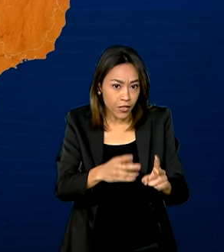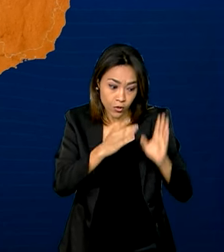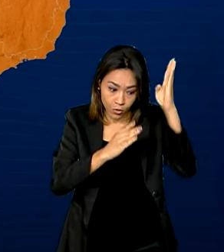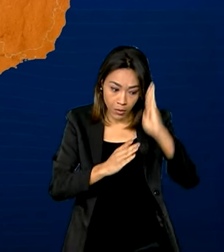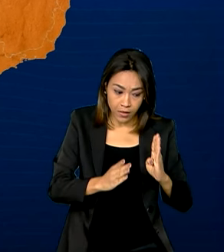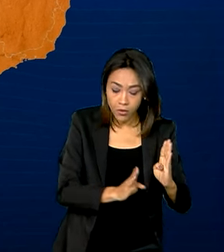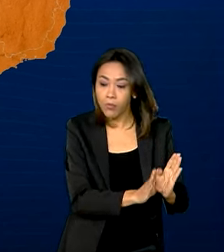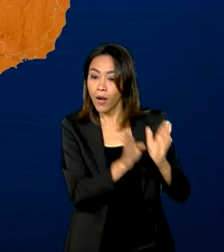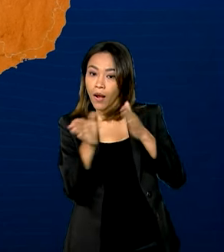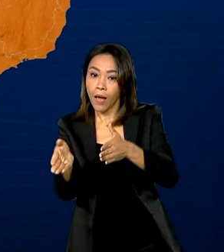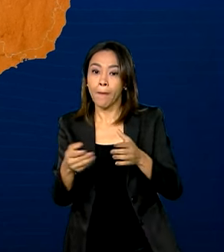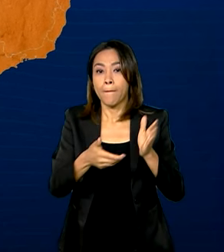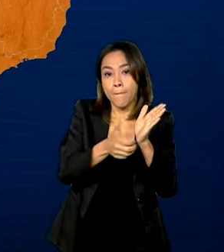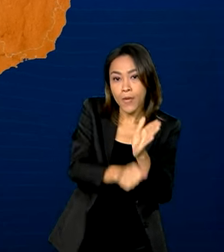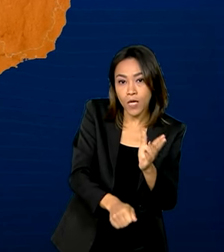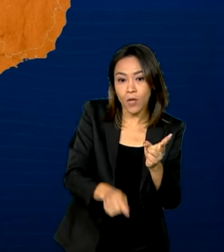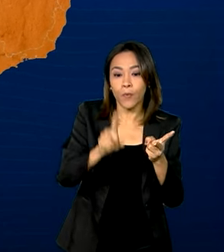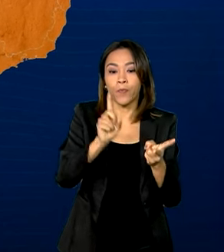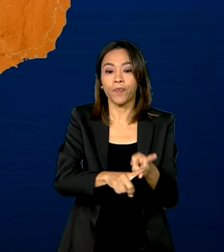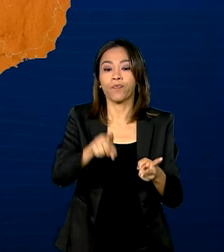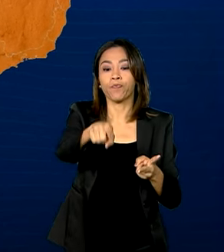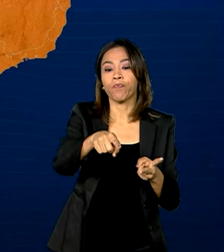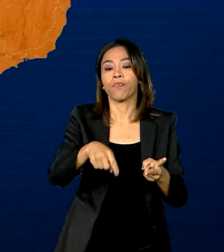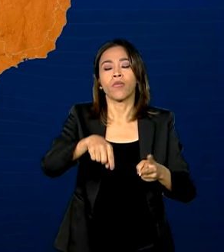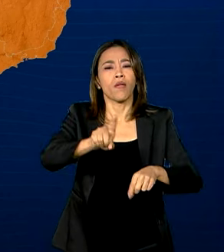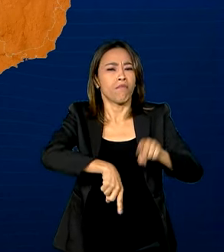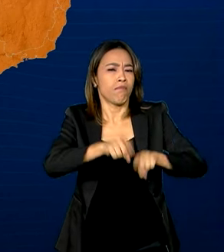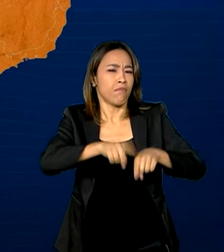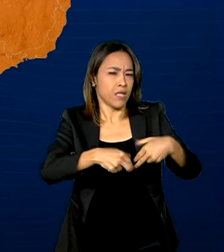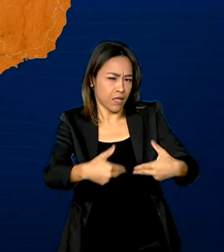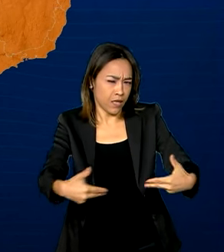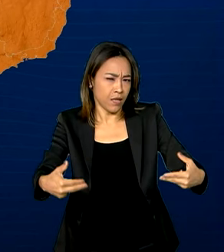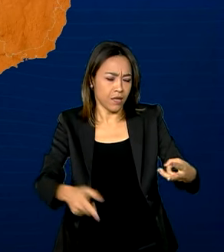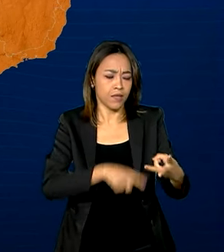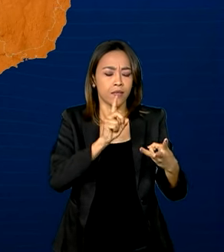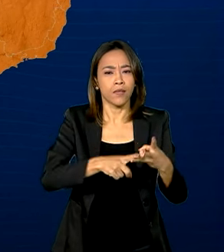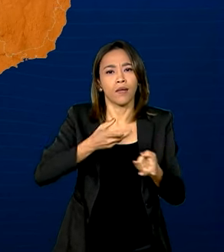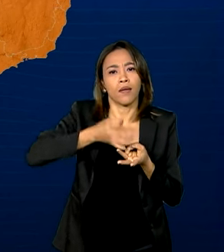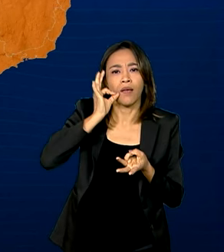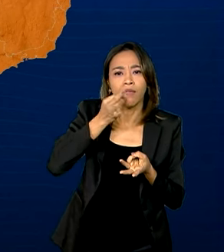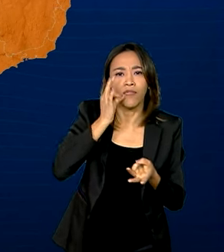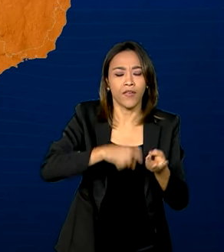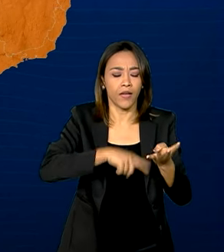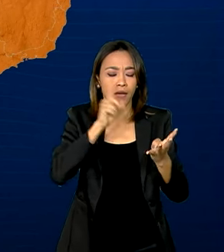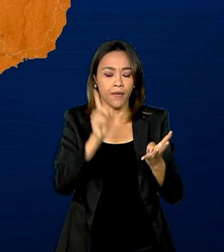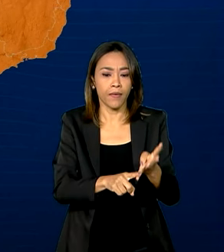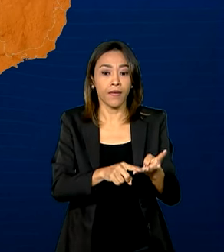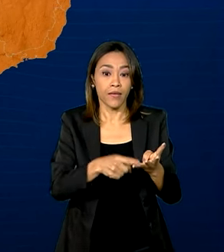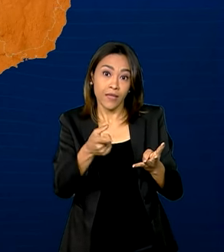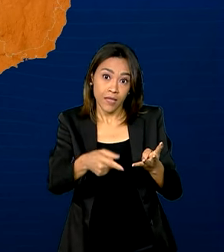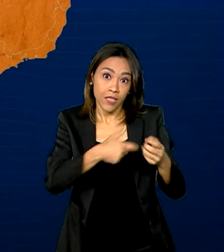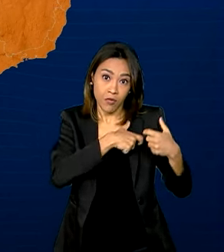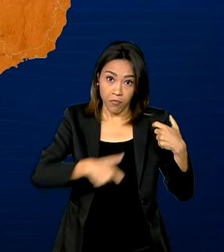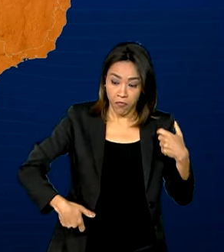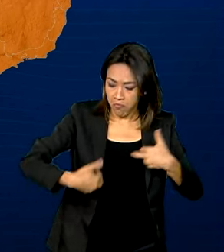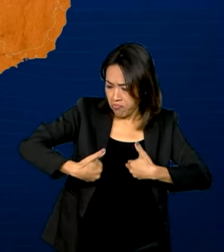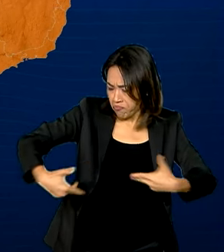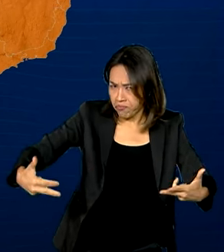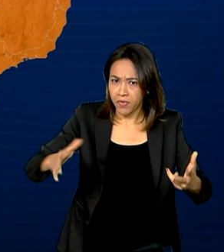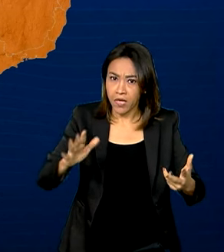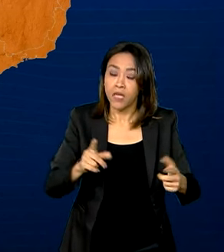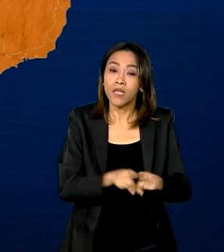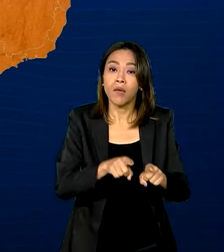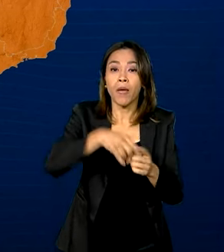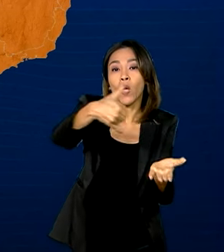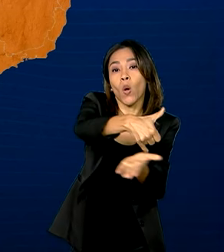Brasil são milho, veículos de passageiros e de transportes, café, partes e acessórios de veículos e óleos